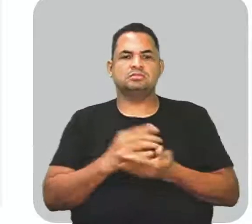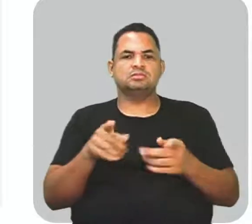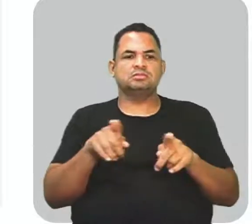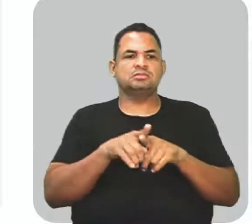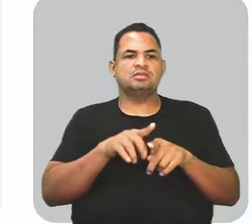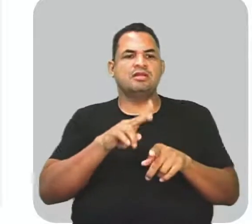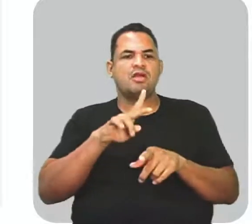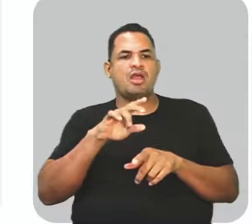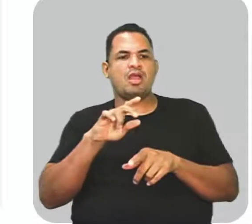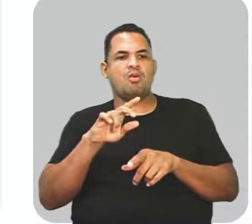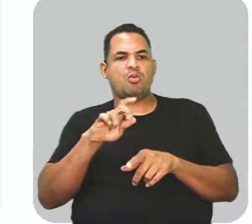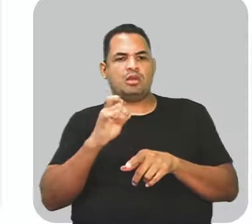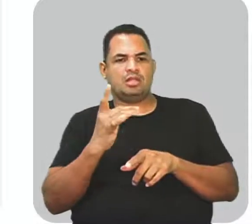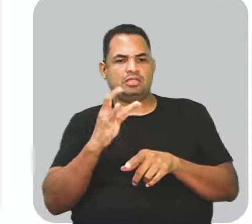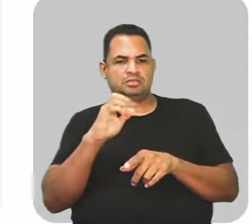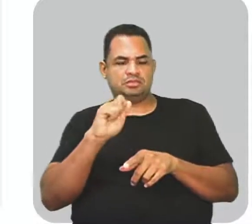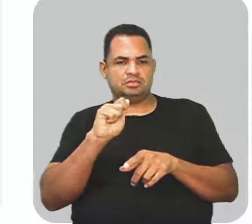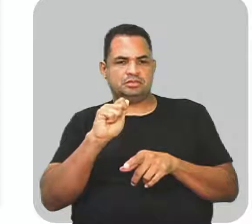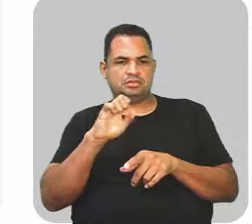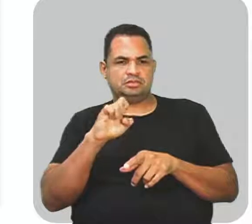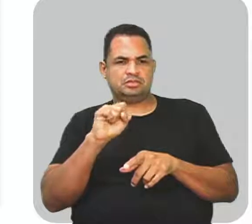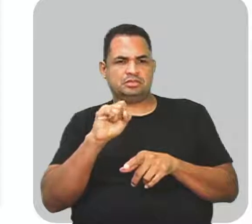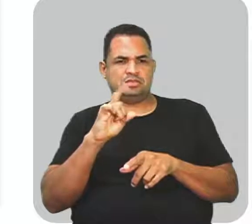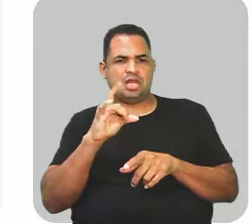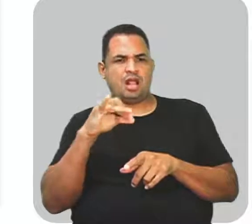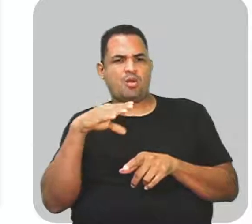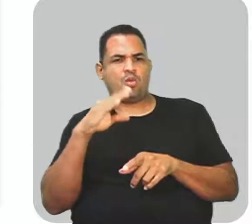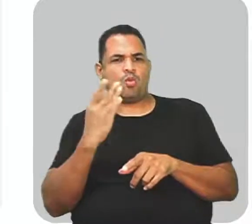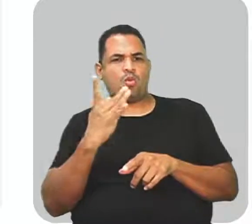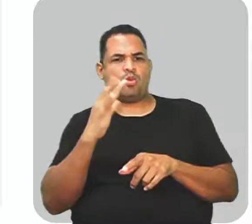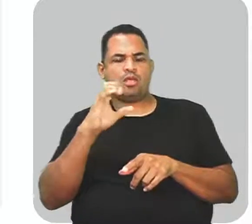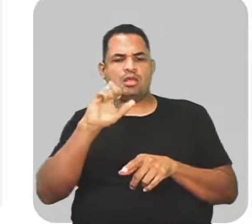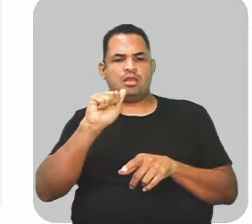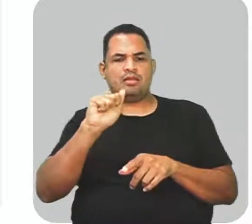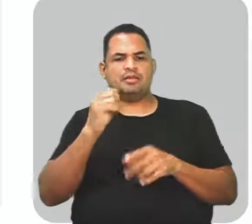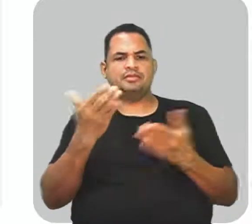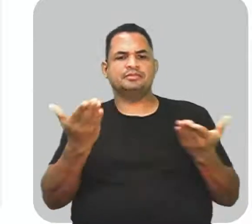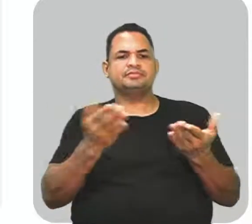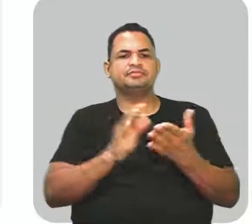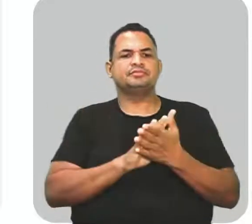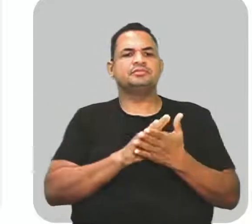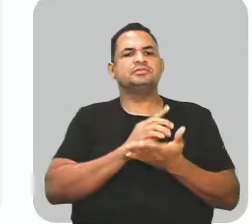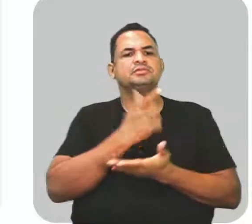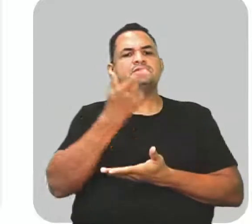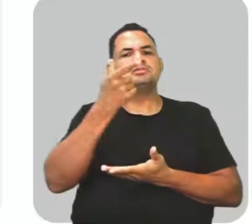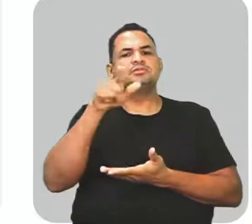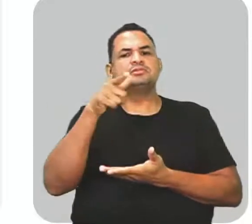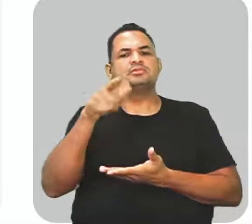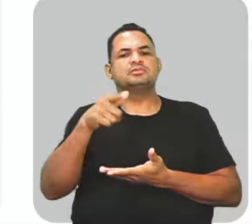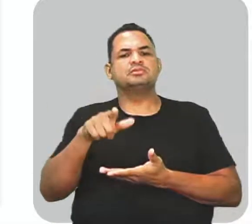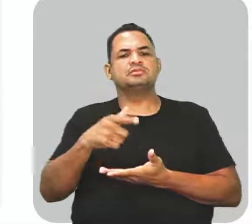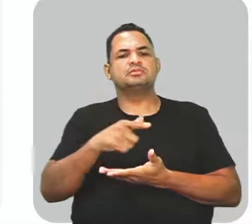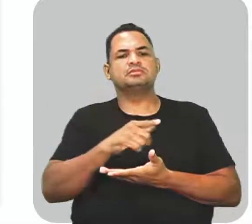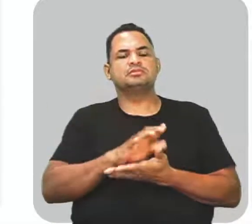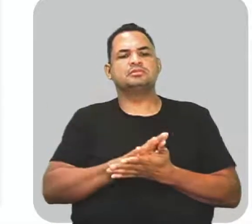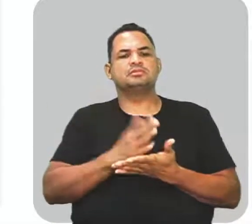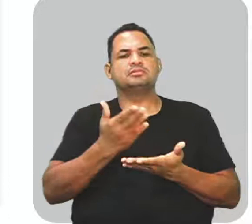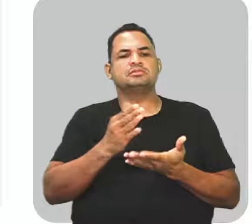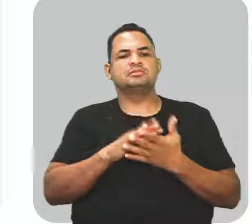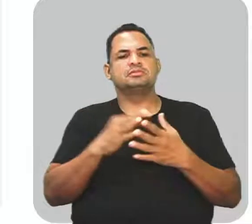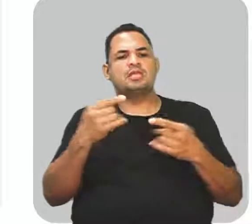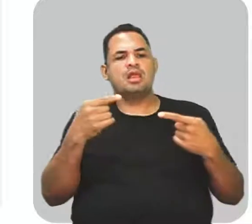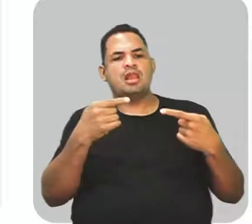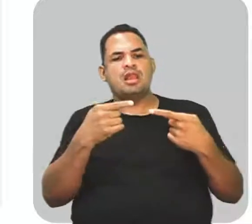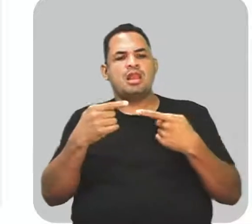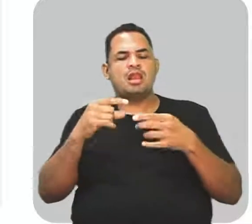de Euclides da Cunha. Então perceba que nós temos aí a conjunção E várias vezes repetidas, ligando um